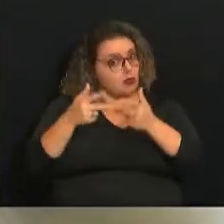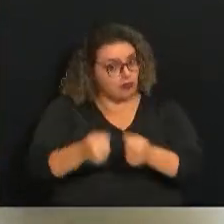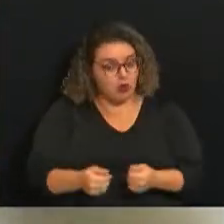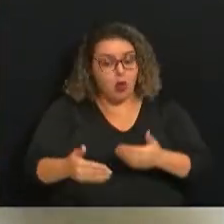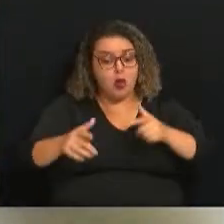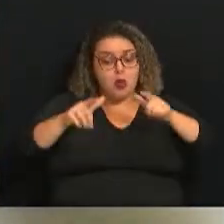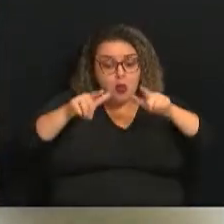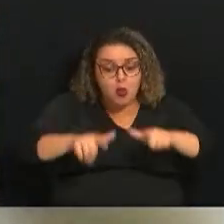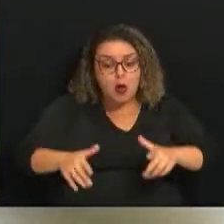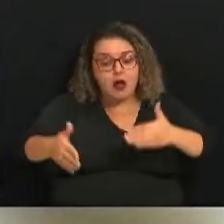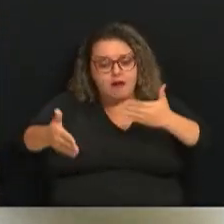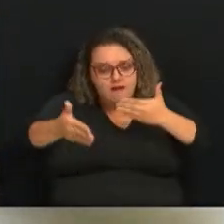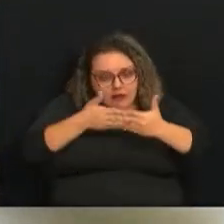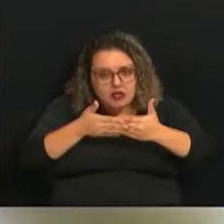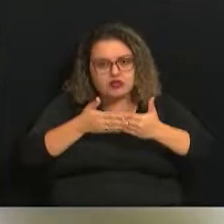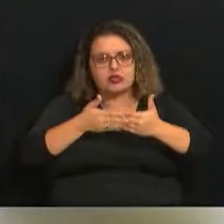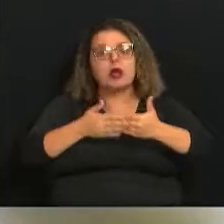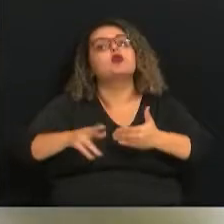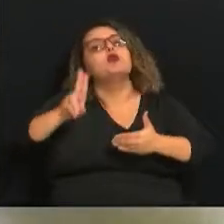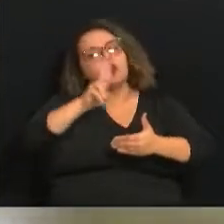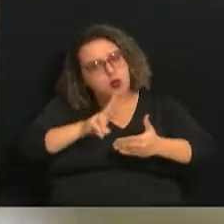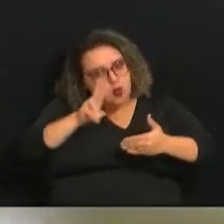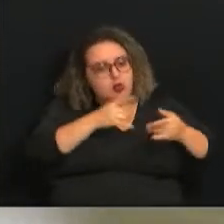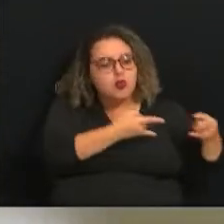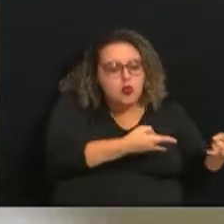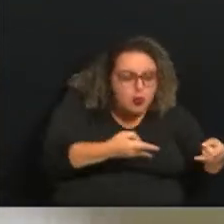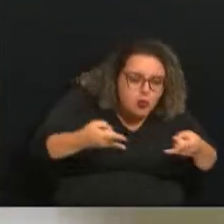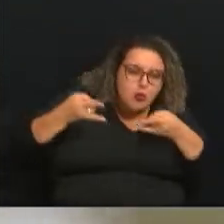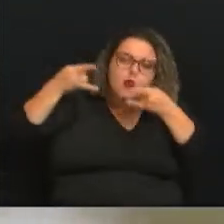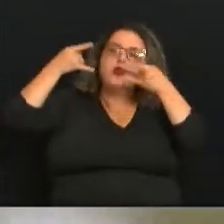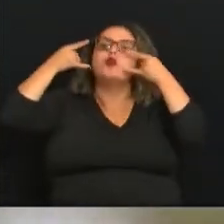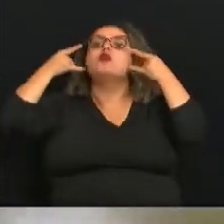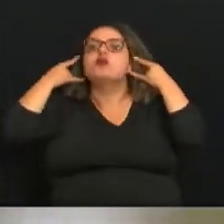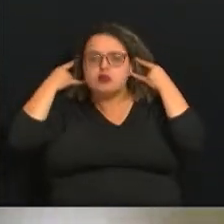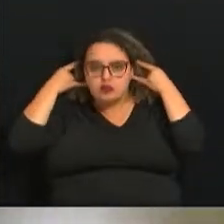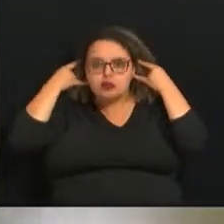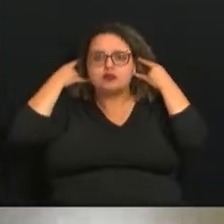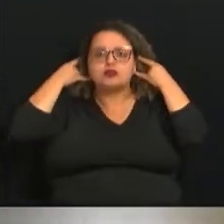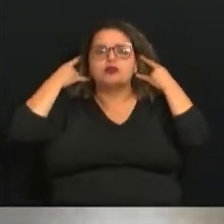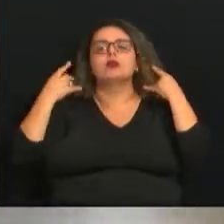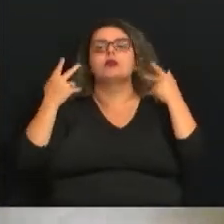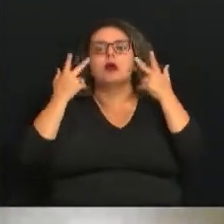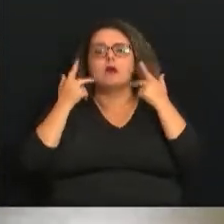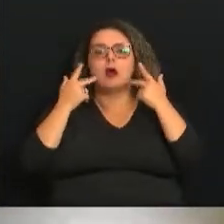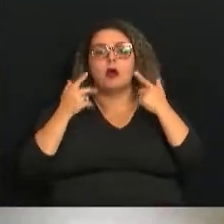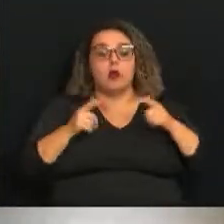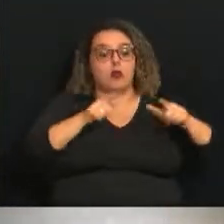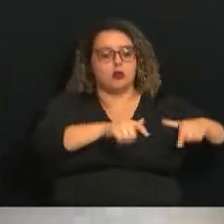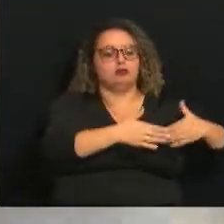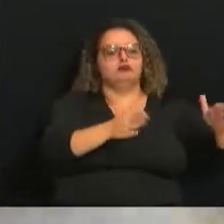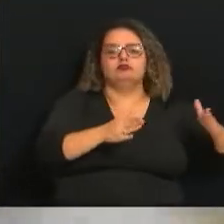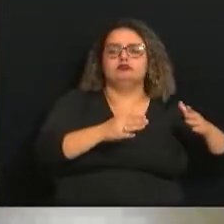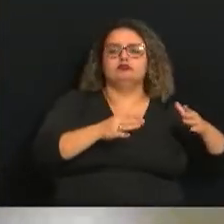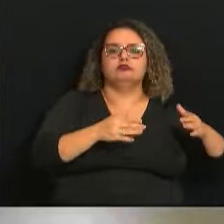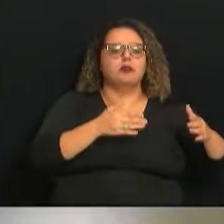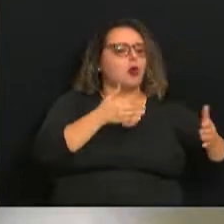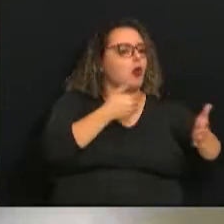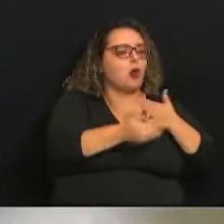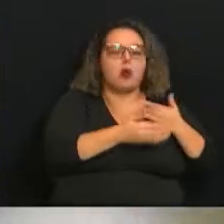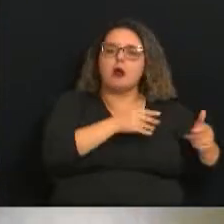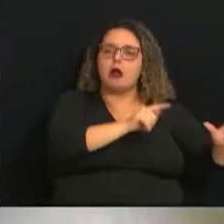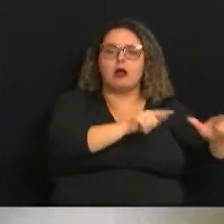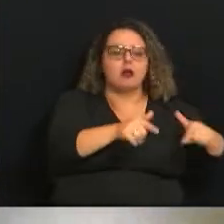espaços. Espaço fechado, obrigatoriedade do uso da máscara. Espaço aberto, seja ele aonde for,